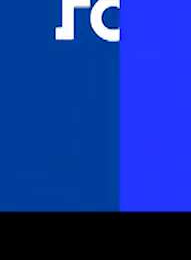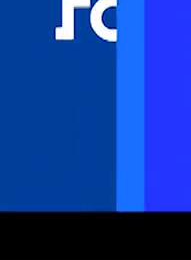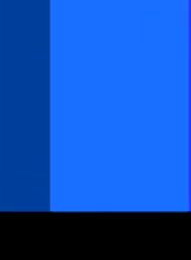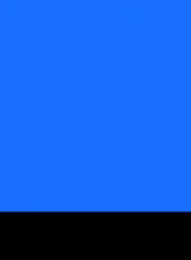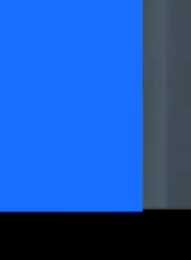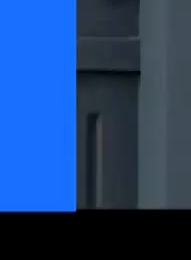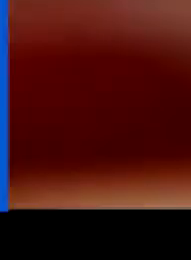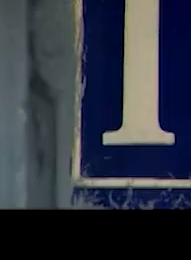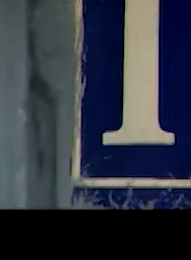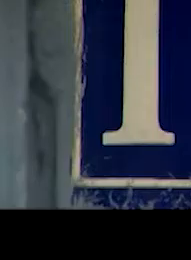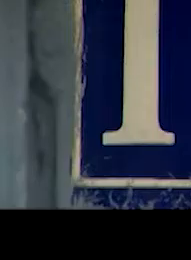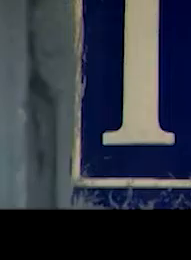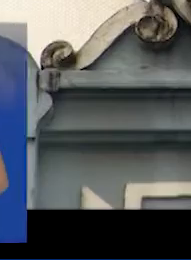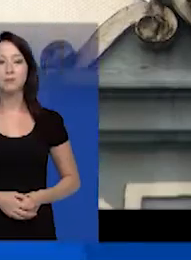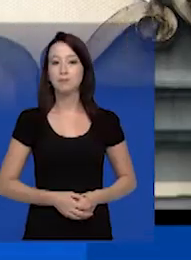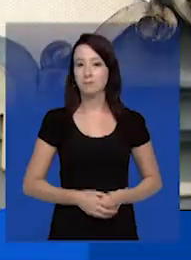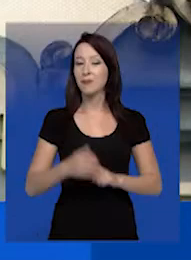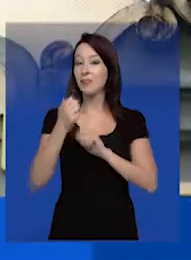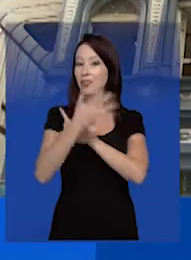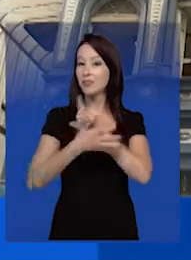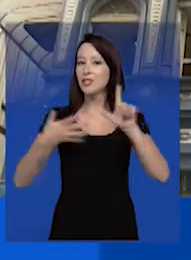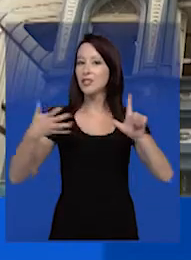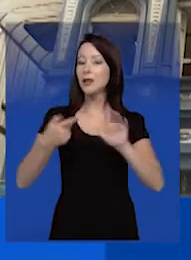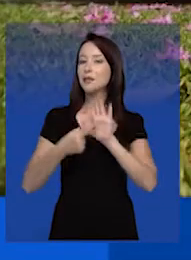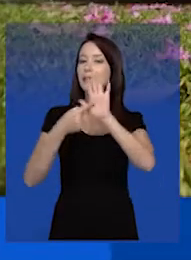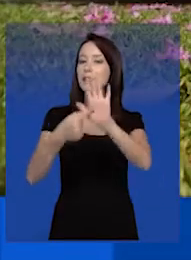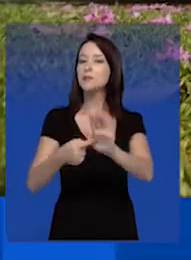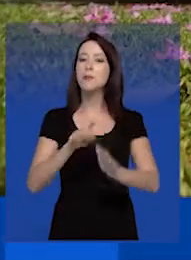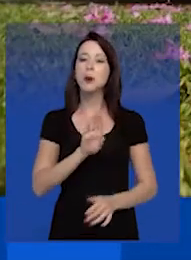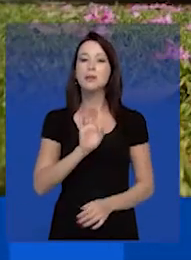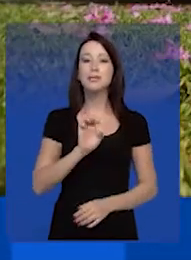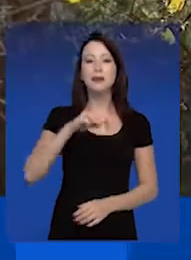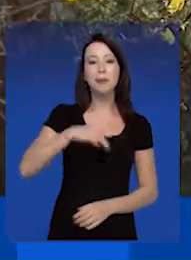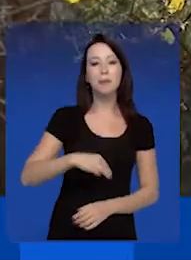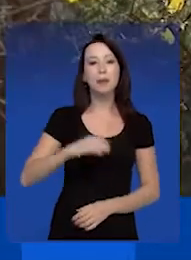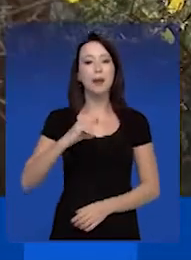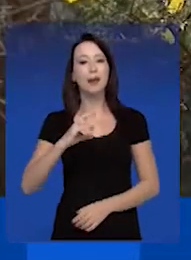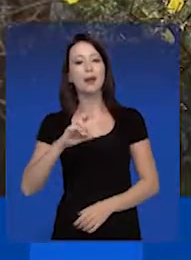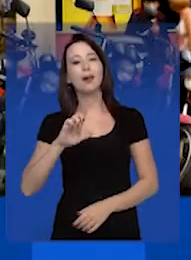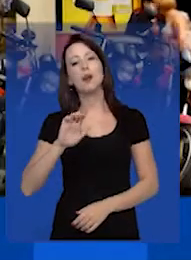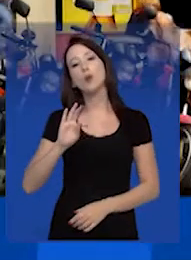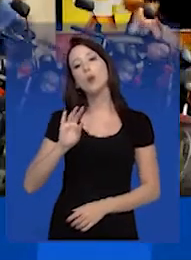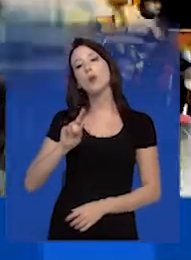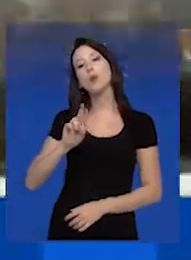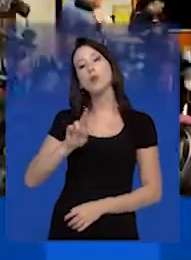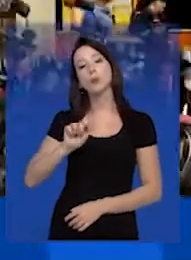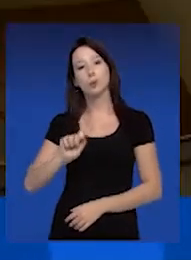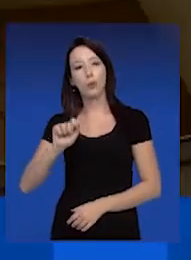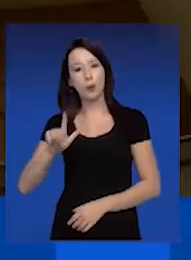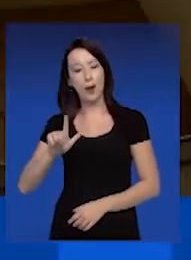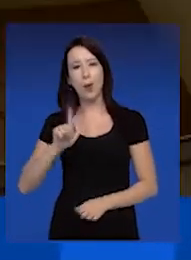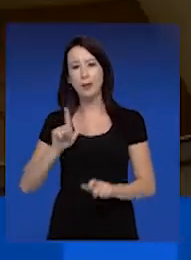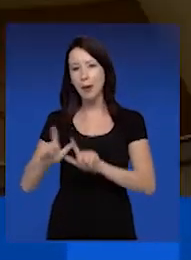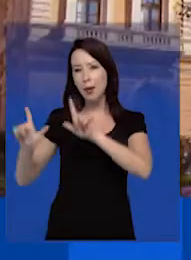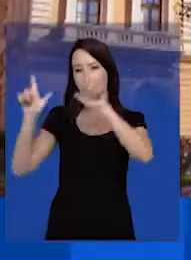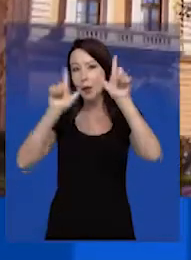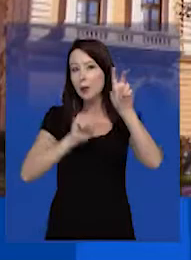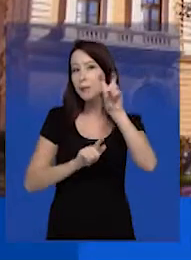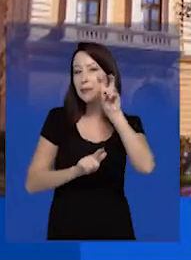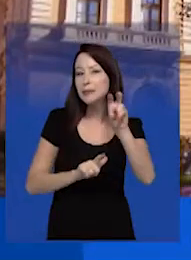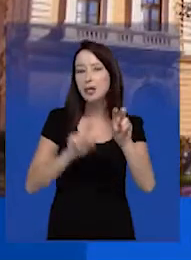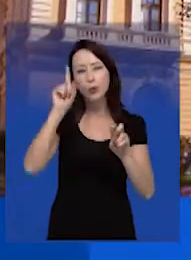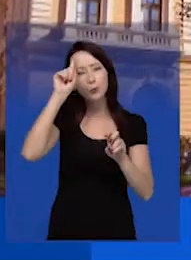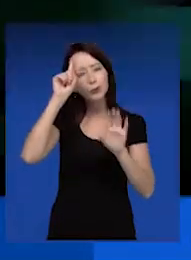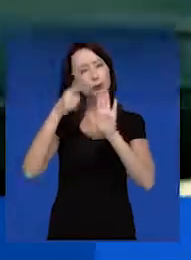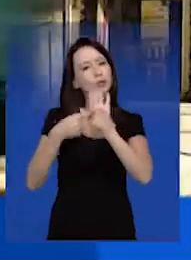Música Bem Cultural, da boemia Liberdade na Faixa Libras. Série em cinco